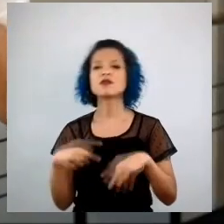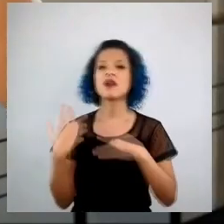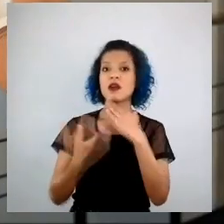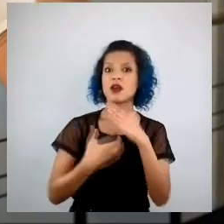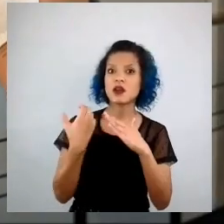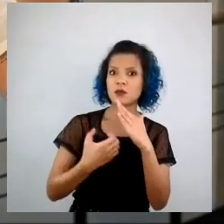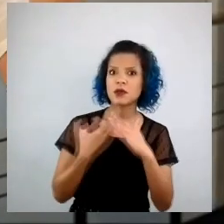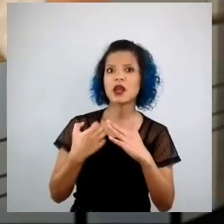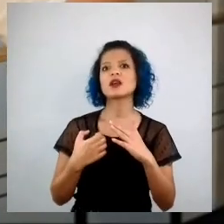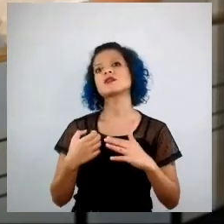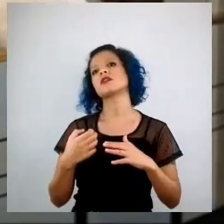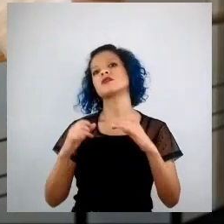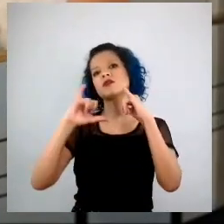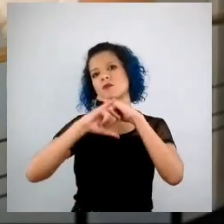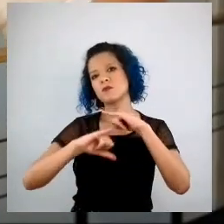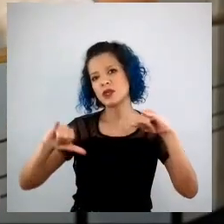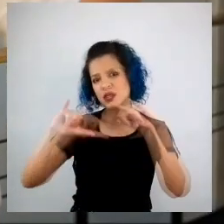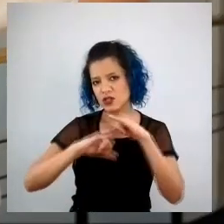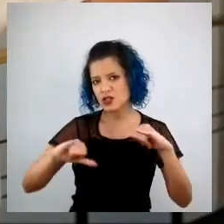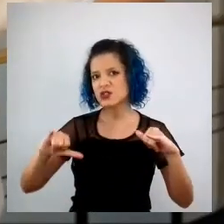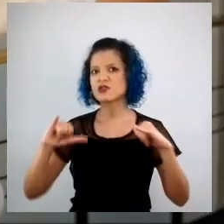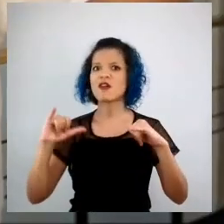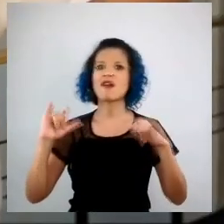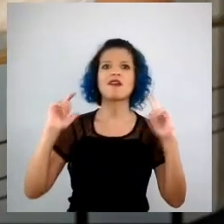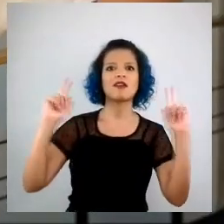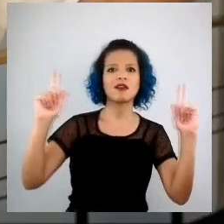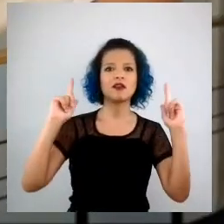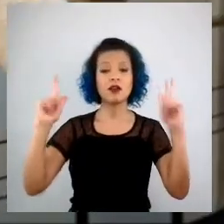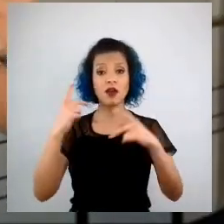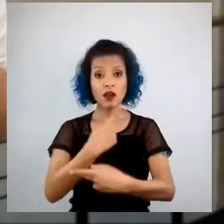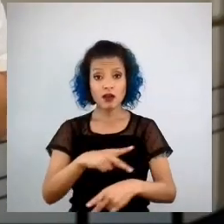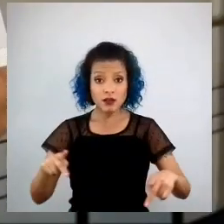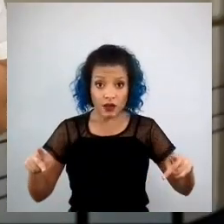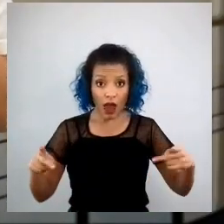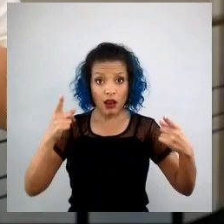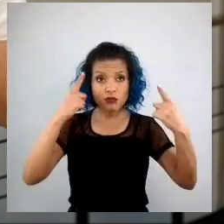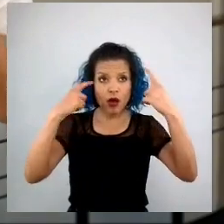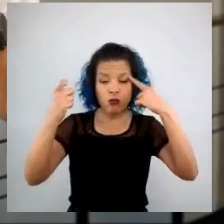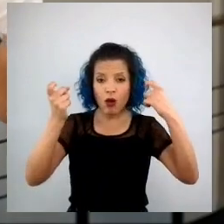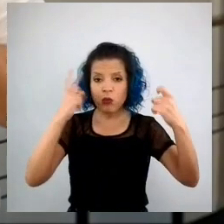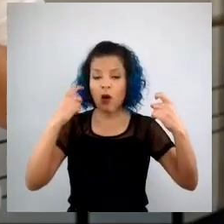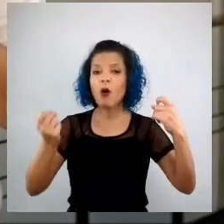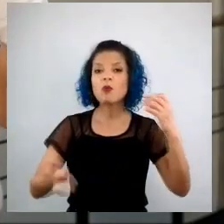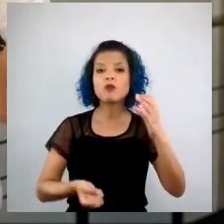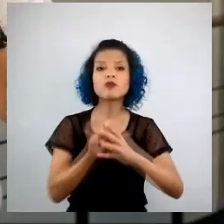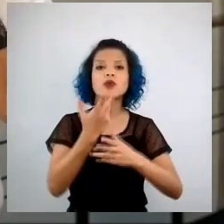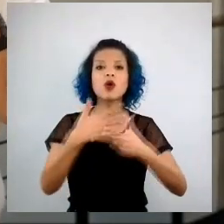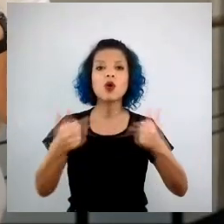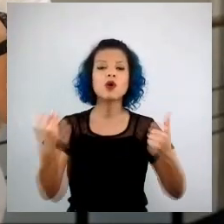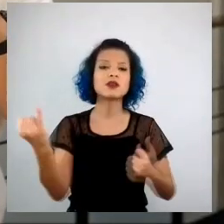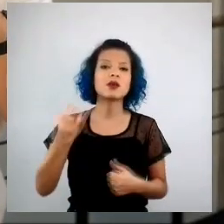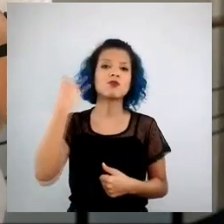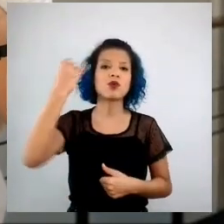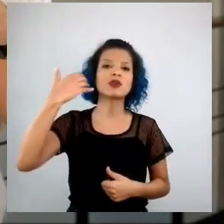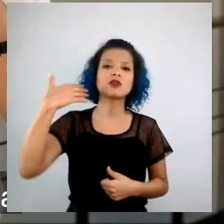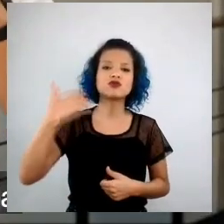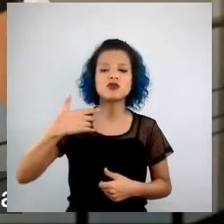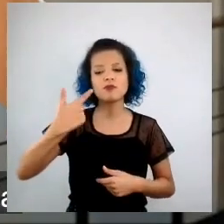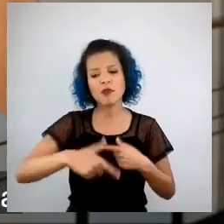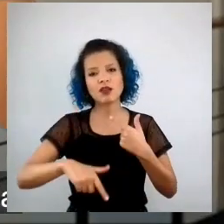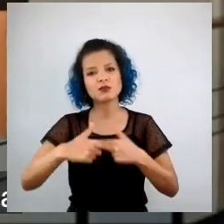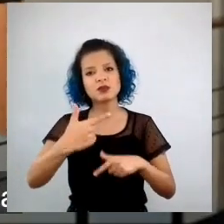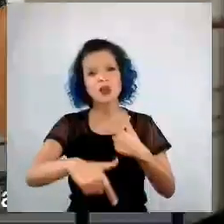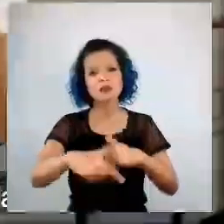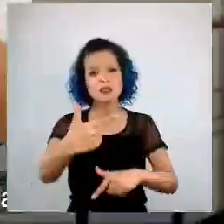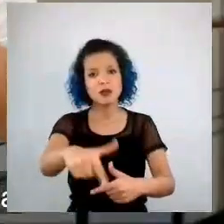a fazerem suas fábricas criativas produzirem coisas mais relevantes de forma constante. Enfim, então, em resumo, eu já